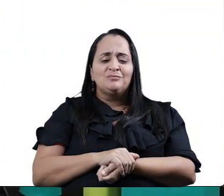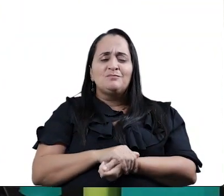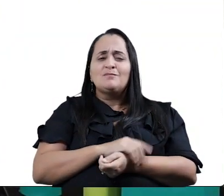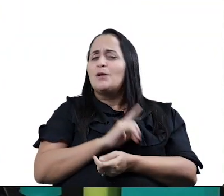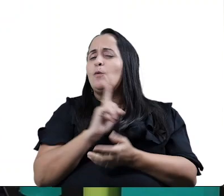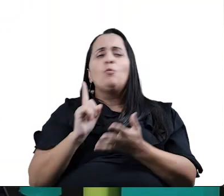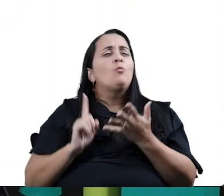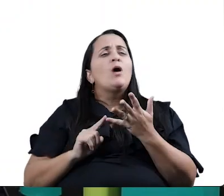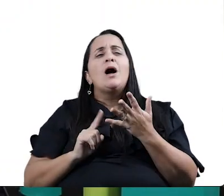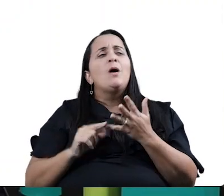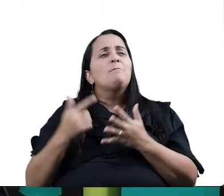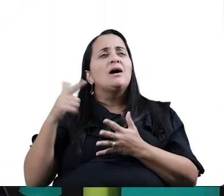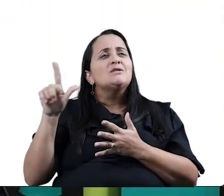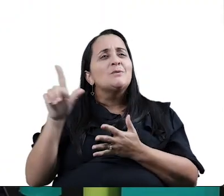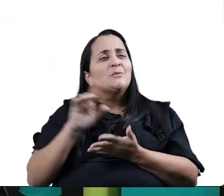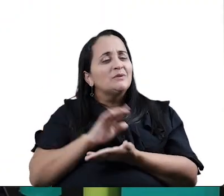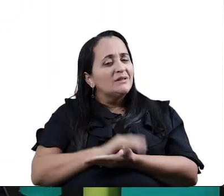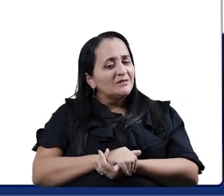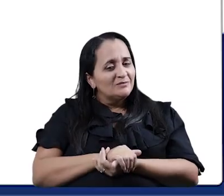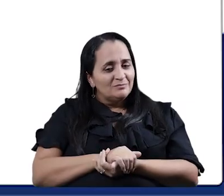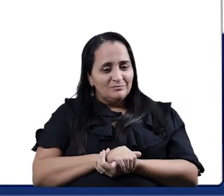Qual mais vocês conhecem?